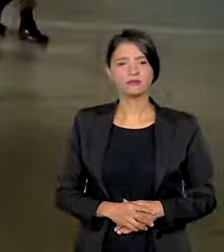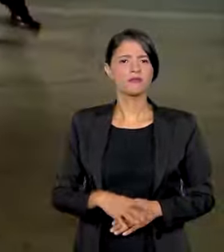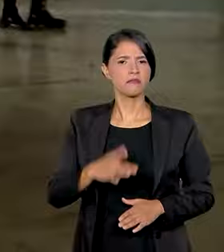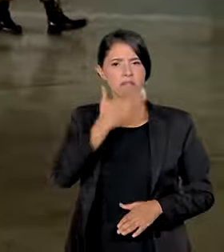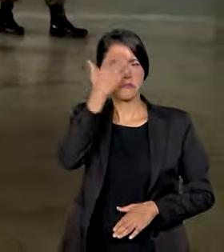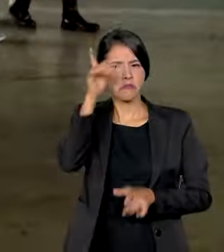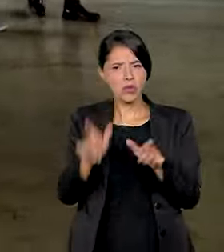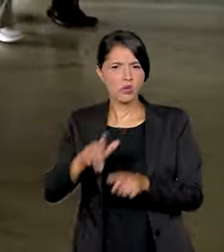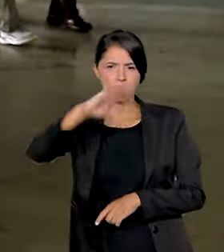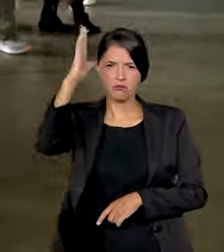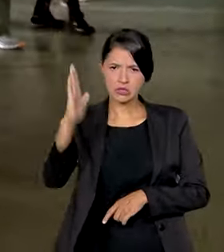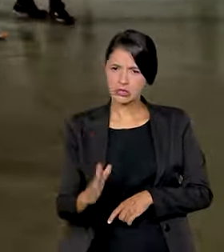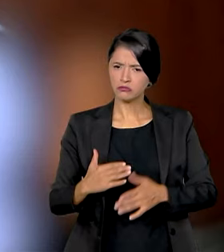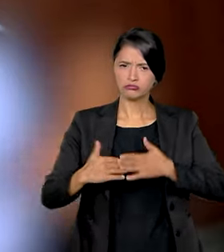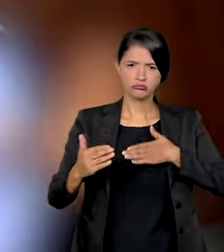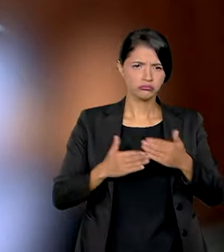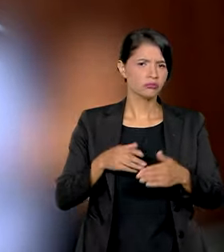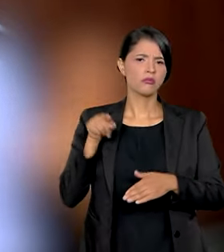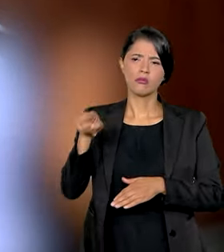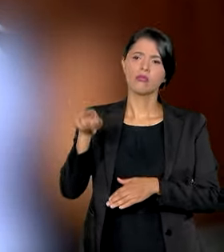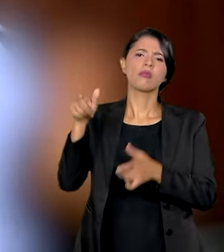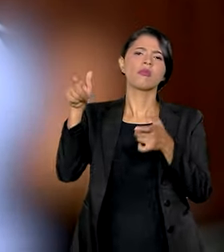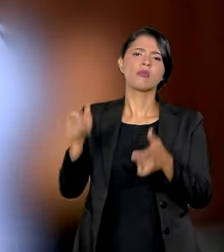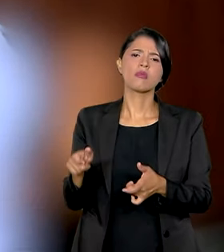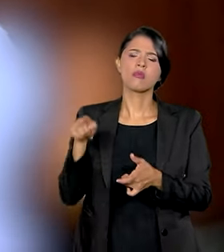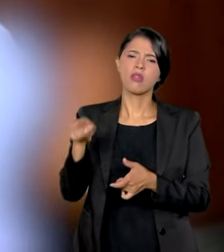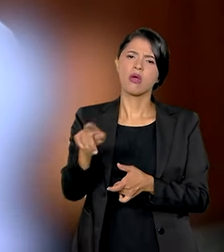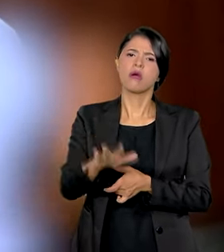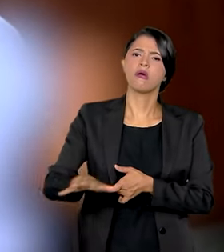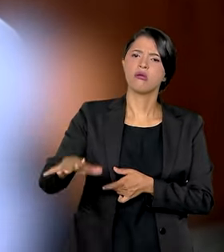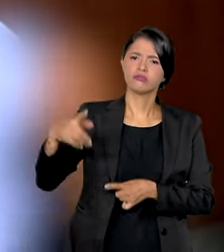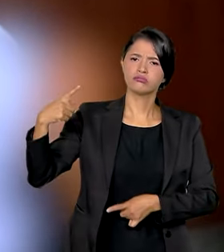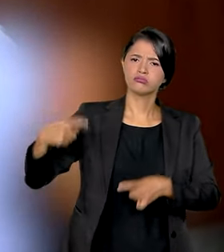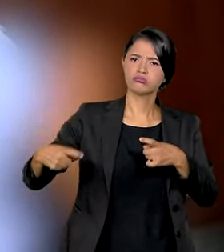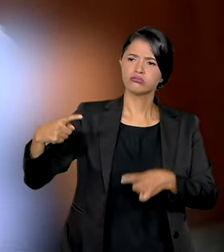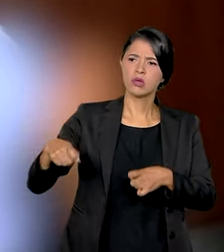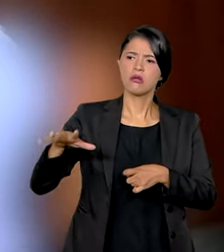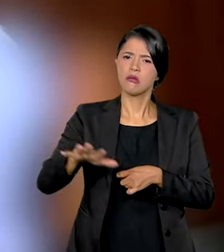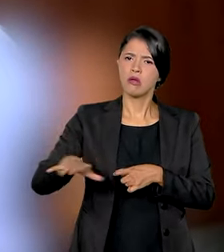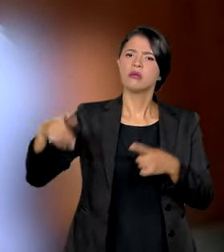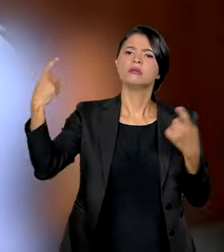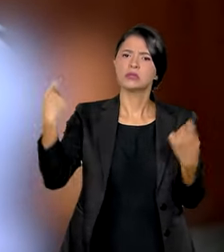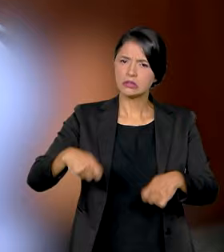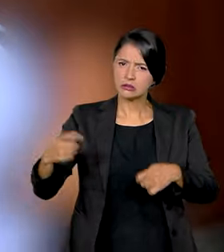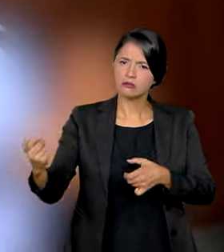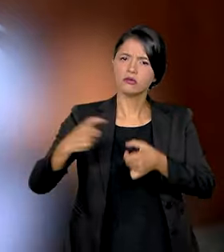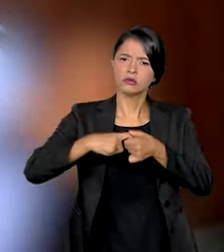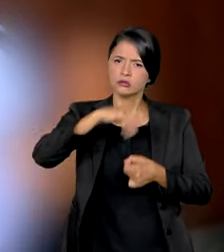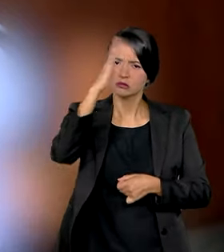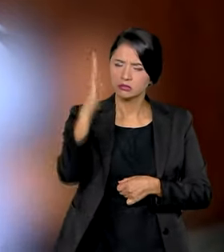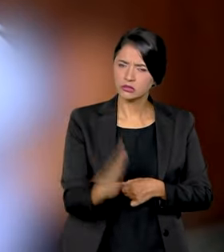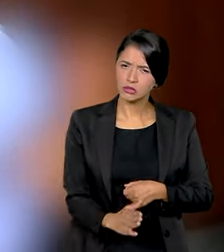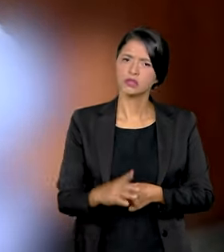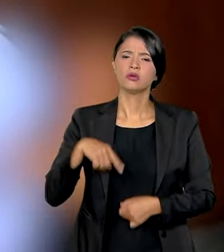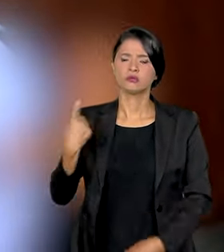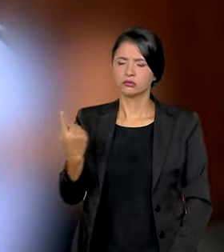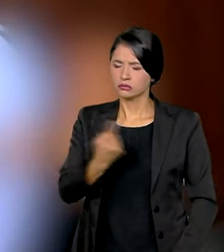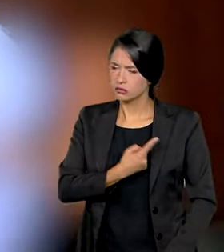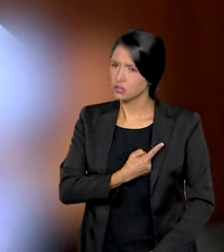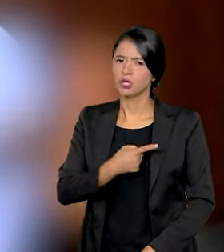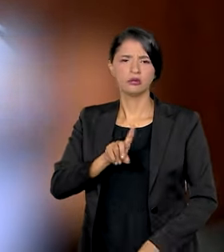Qualquer brasileiro que estiver dentro da área de guerra, que precisar votar para o Brasil,